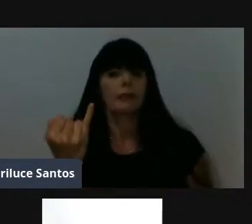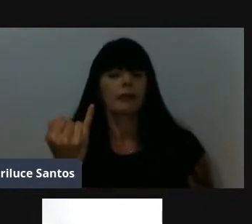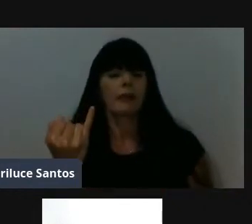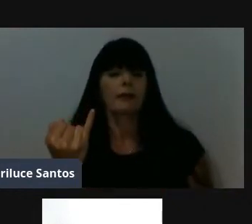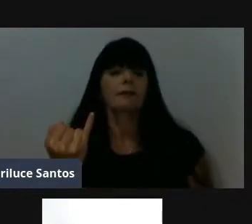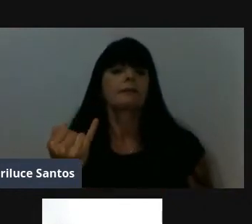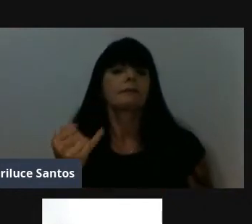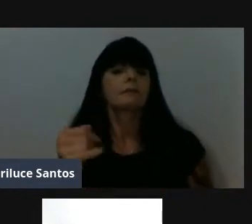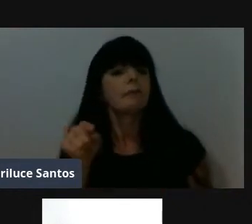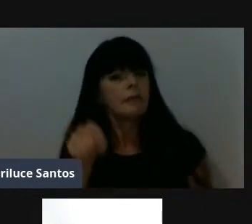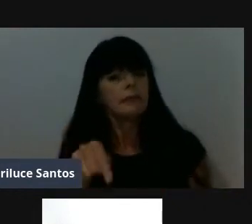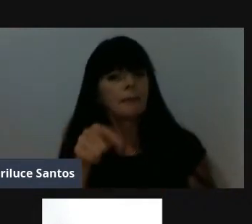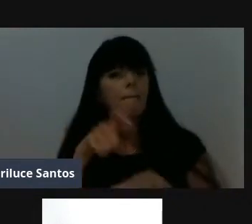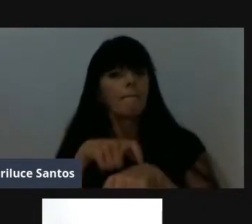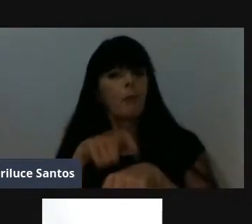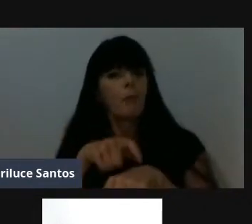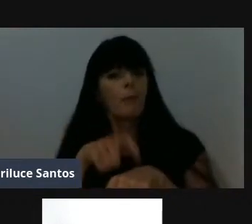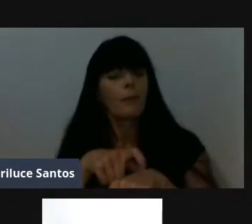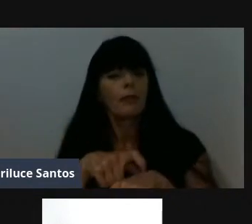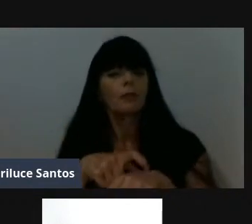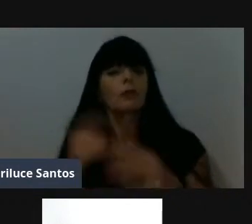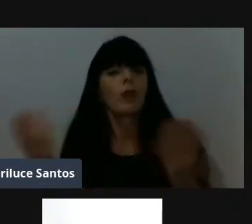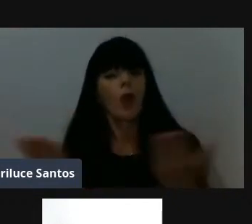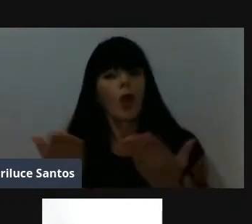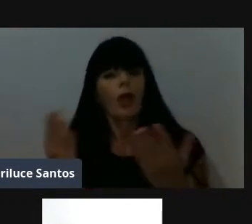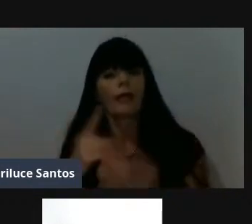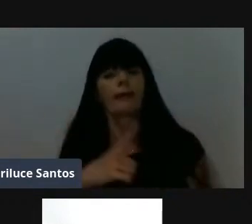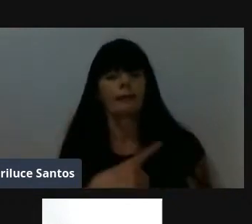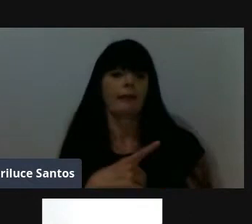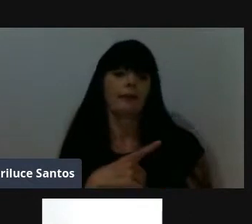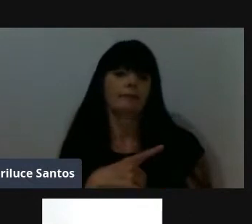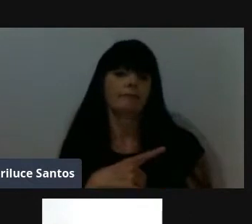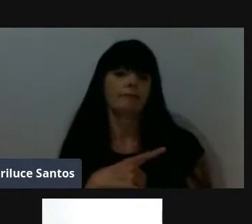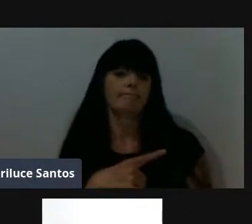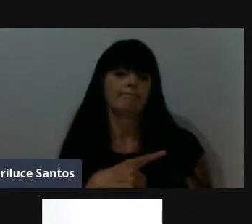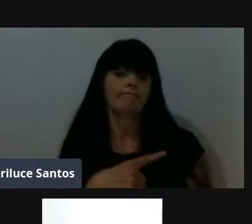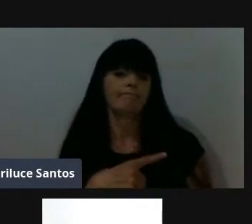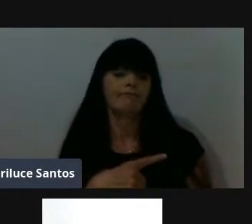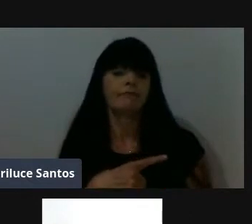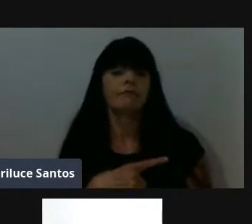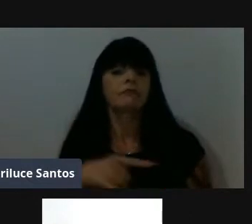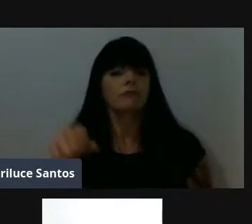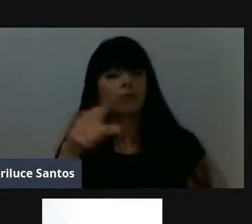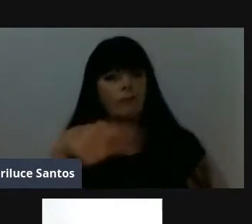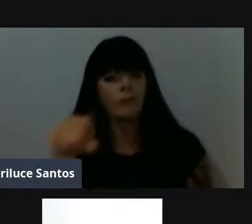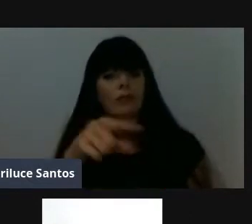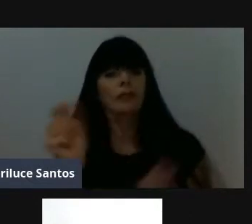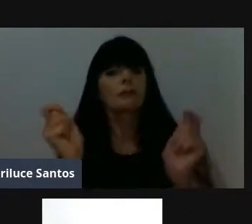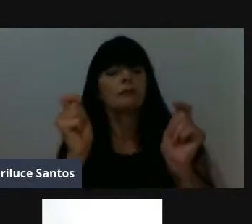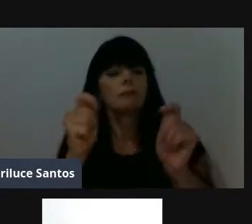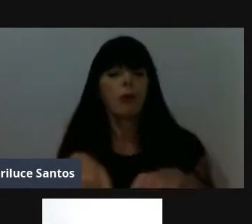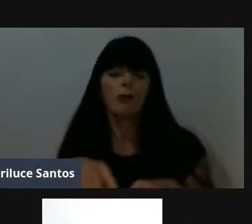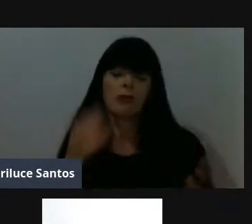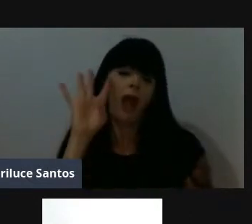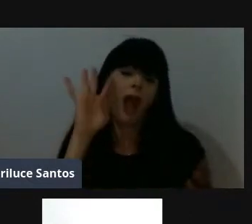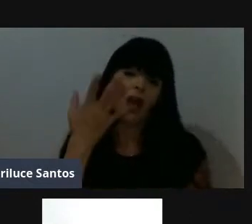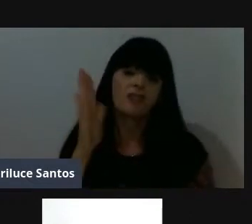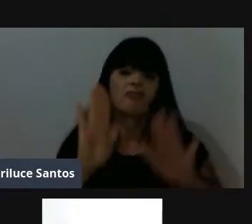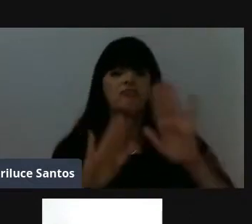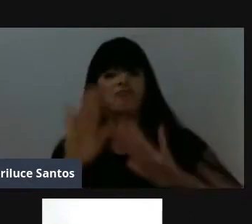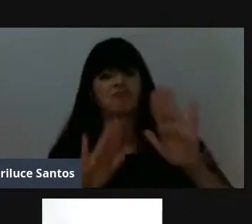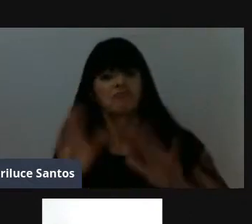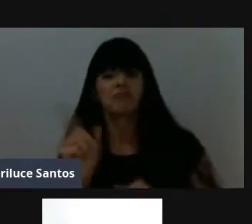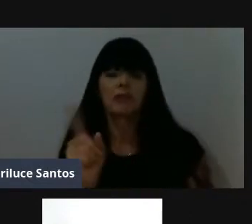esse momento que cada um de vocês tem agora, é um privilégio, vocês podem achar que não, o povo já fazer parte da